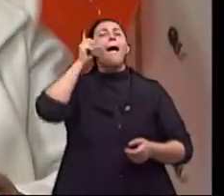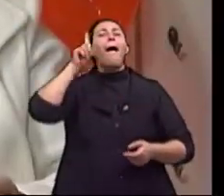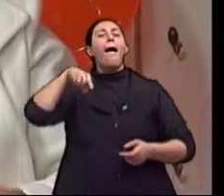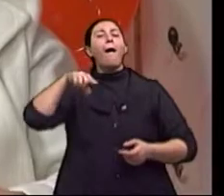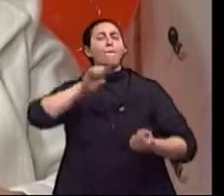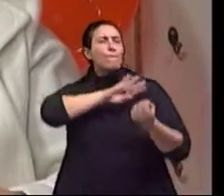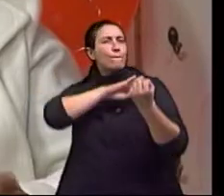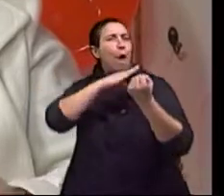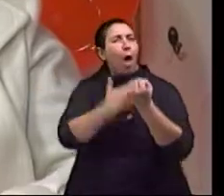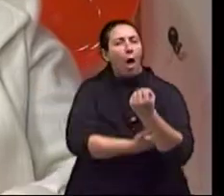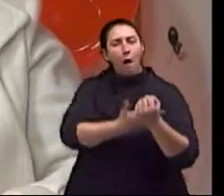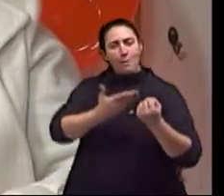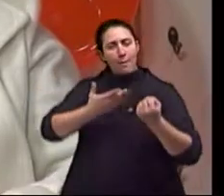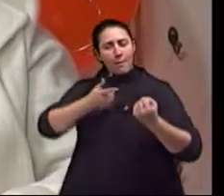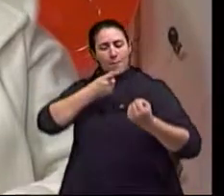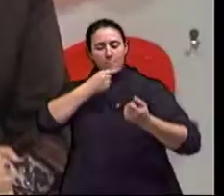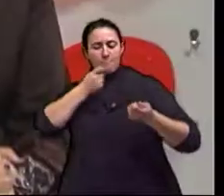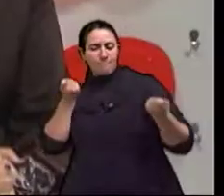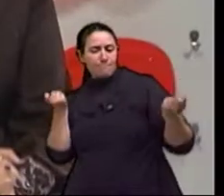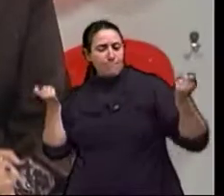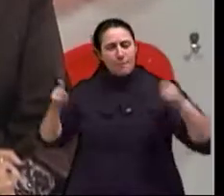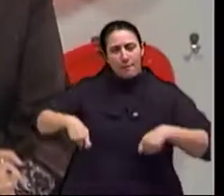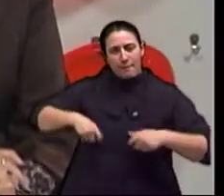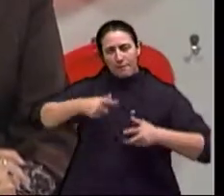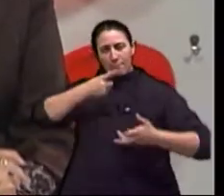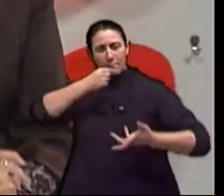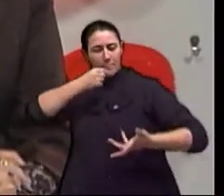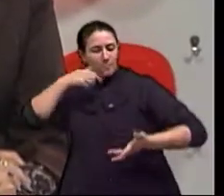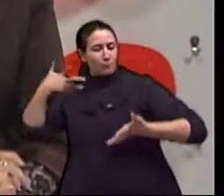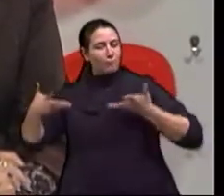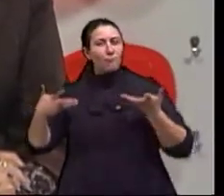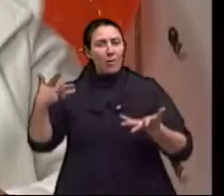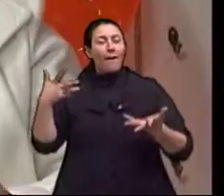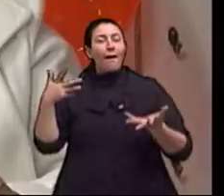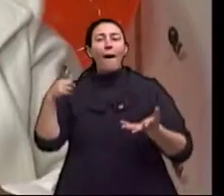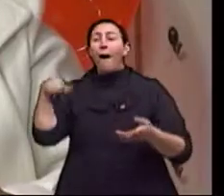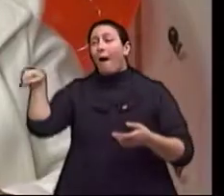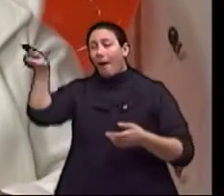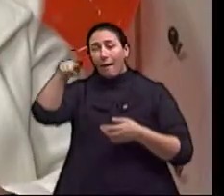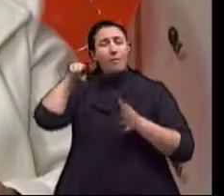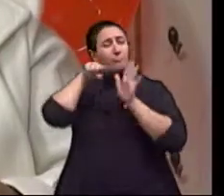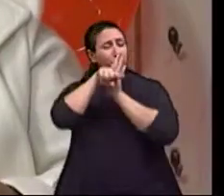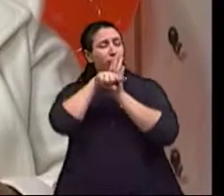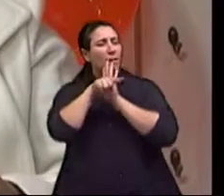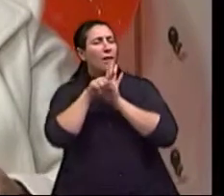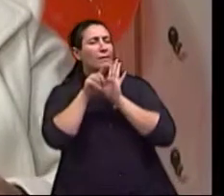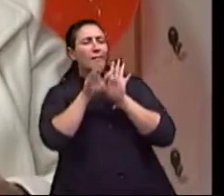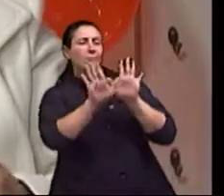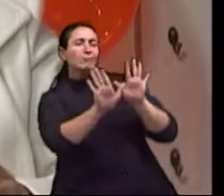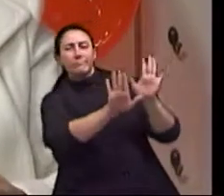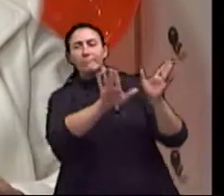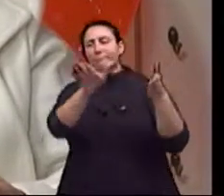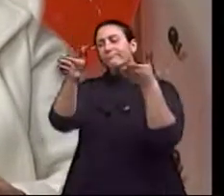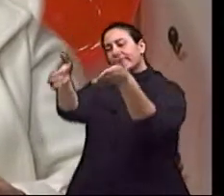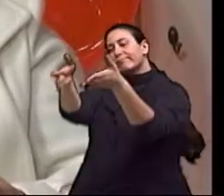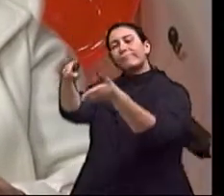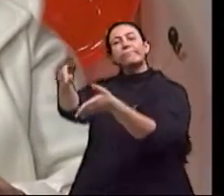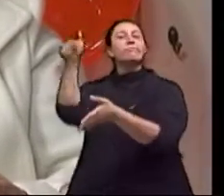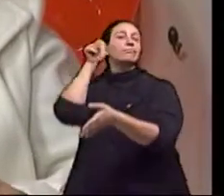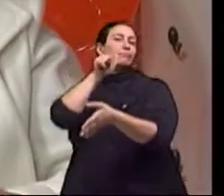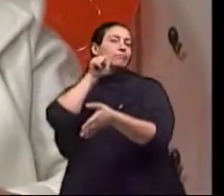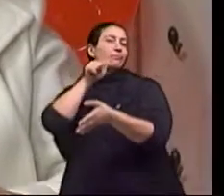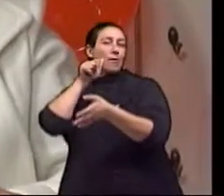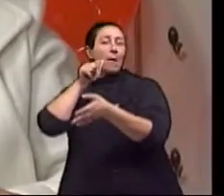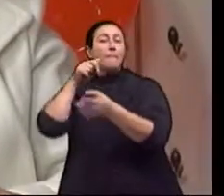invulnerabilidade que o homem se encontra. Ah, ok. Quer dizer que as ciências quase sempre foram dirigidas ou conduzidas